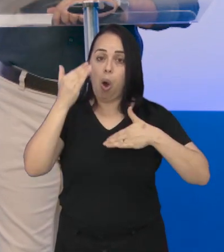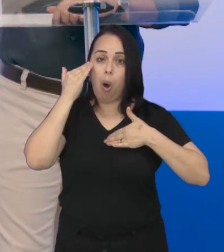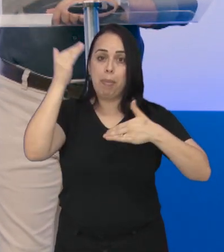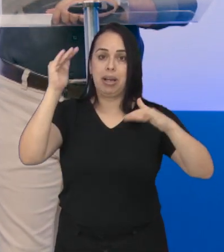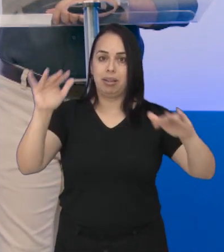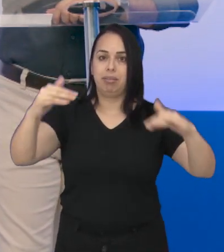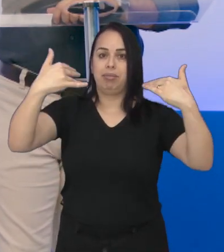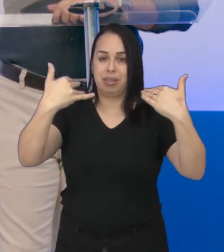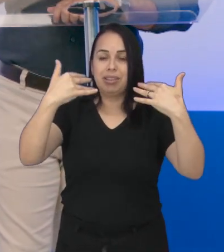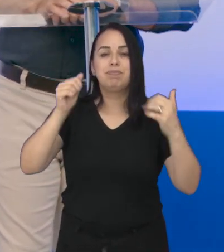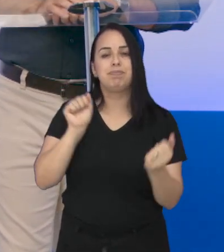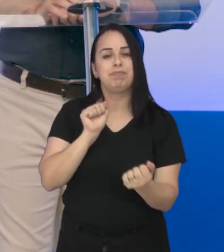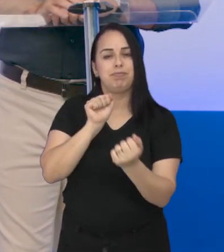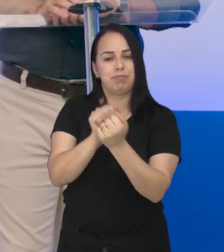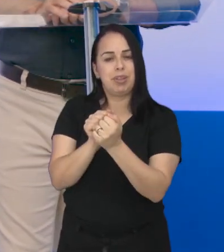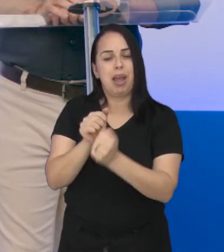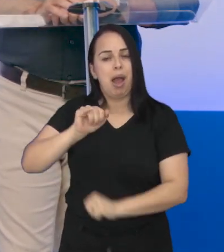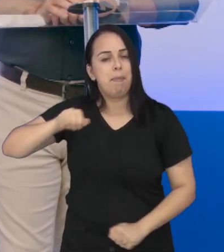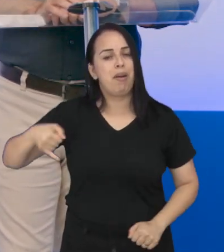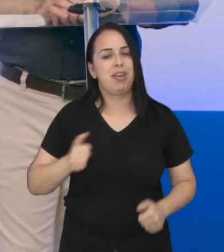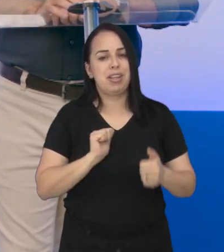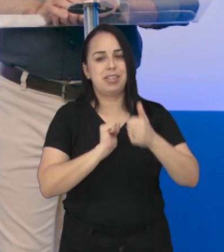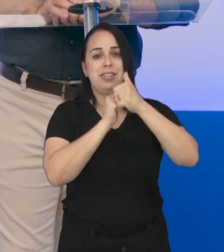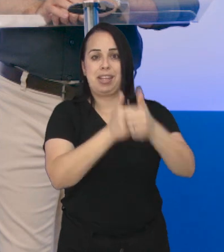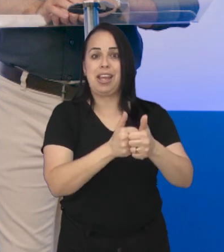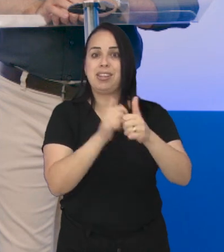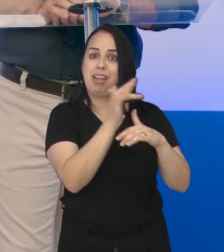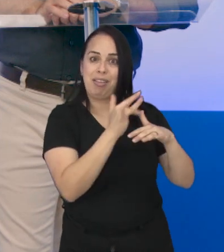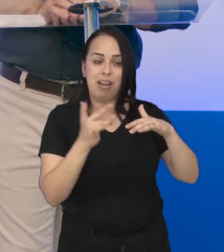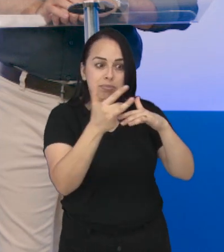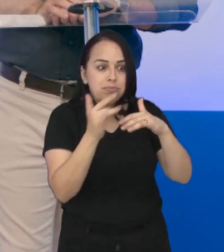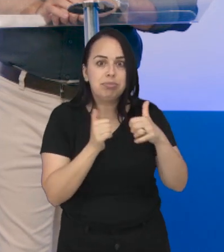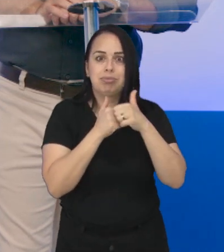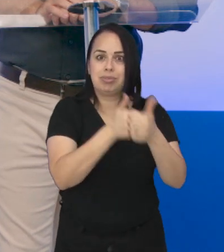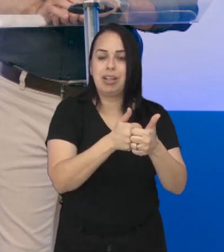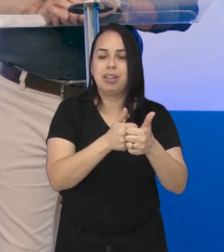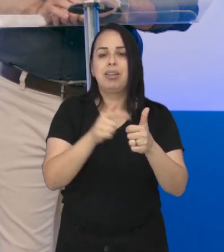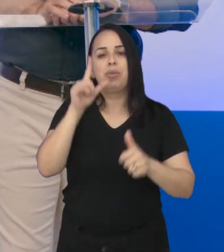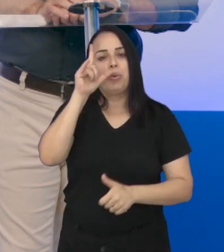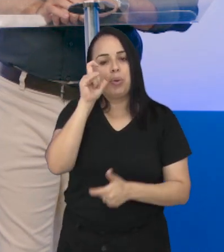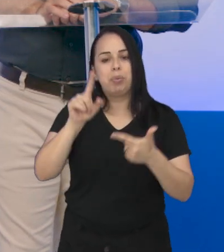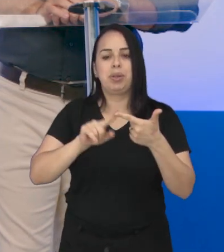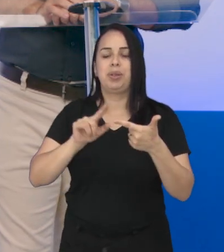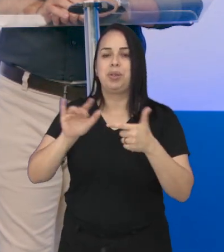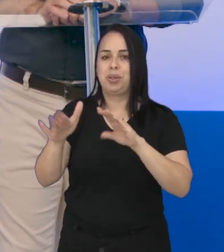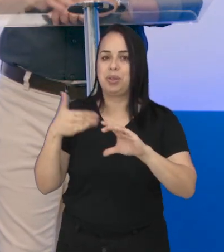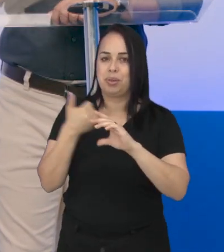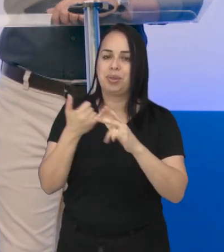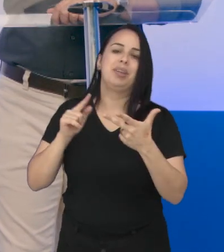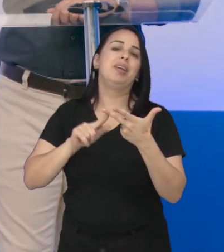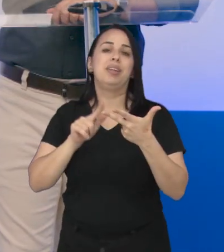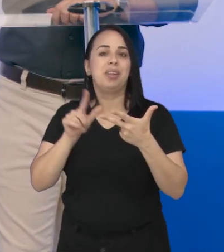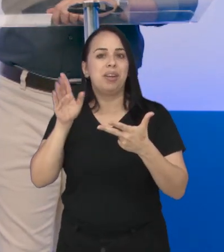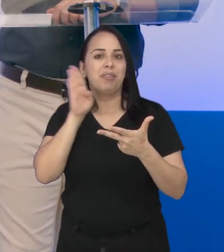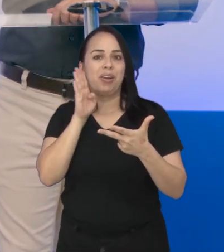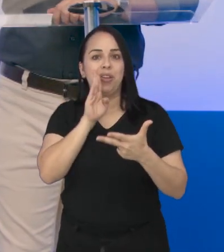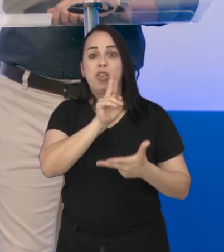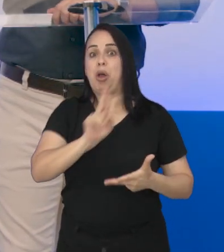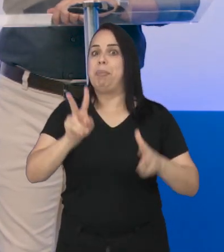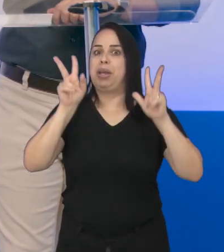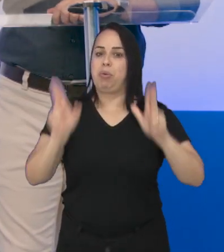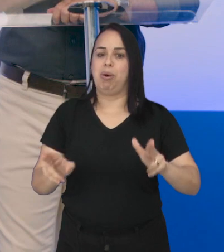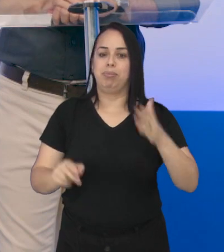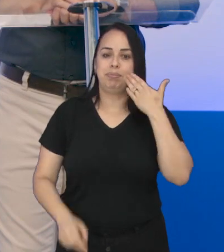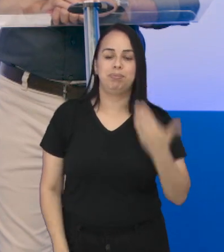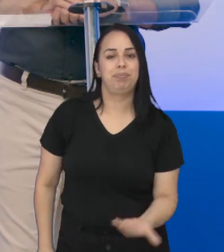-feira. Muito obrigado pela companhia. Aproveita e segue a gente nas redes sociais. O nosso Instagram, o YouTube e Facebook tem o